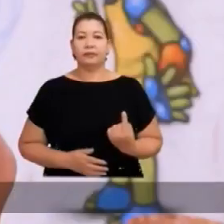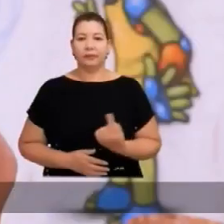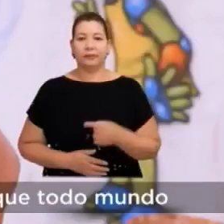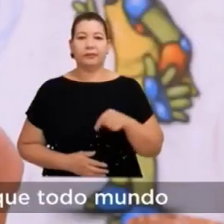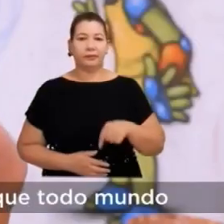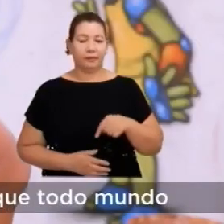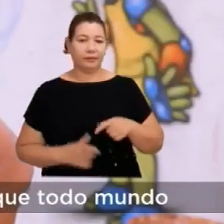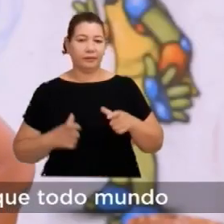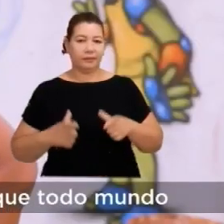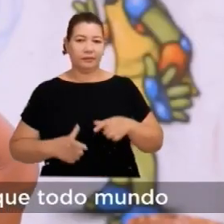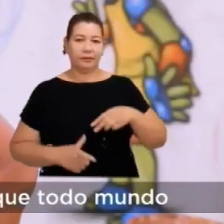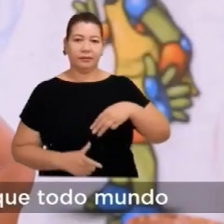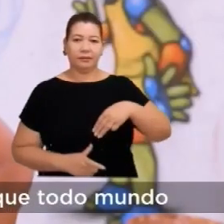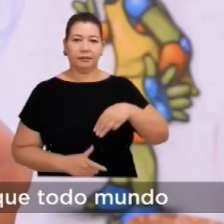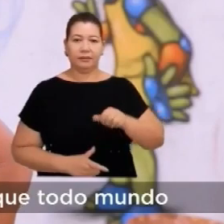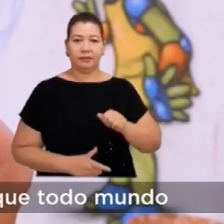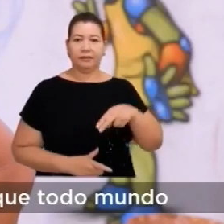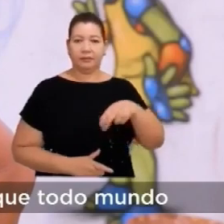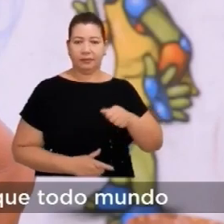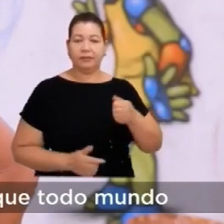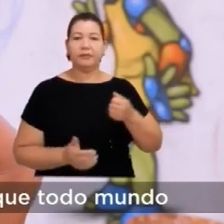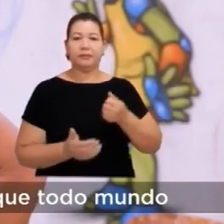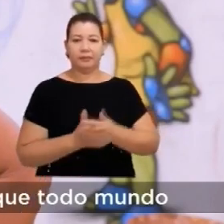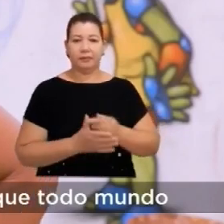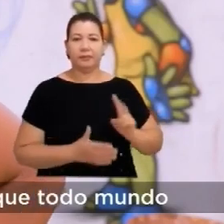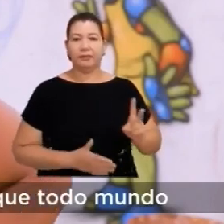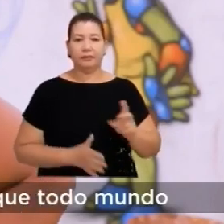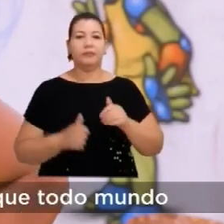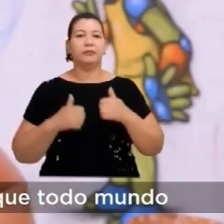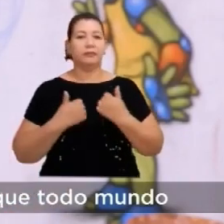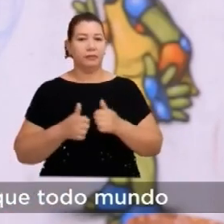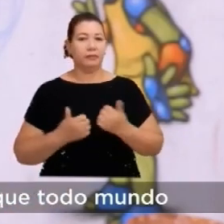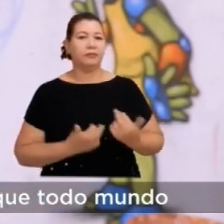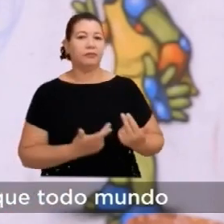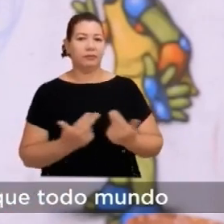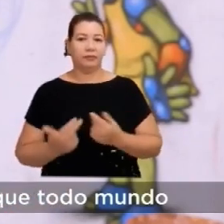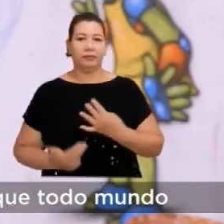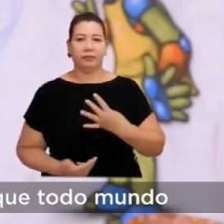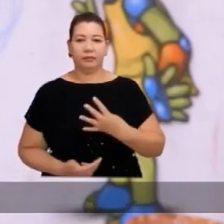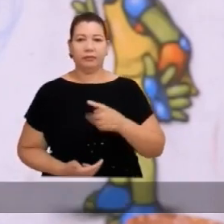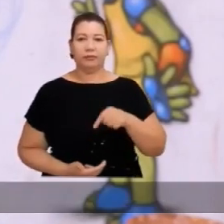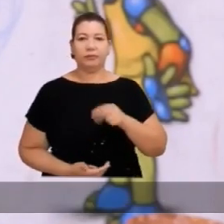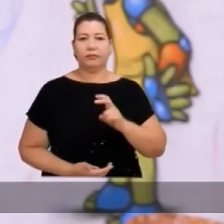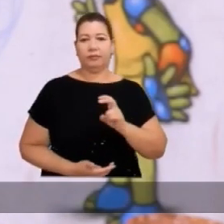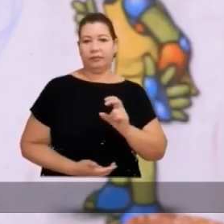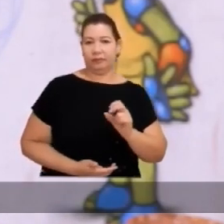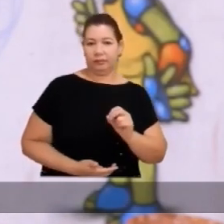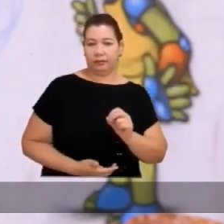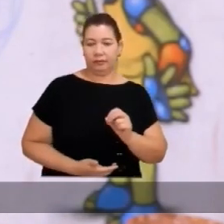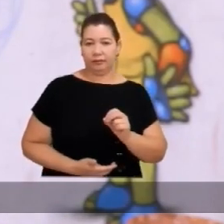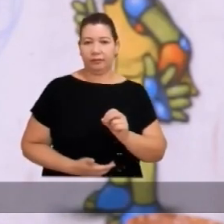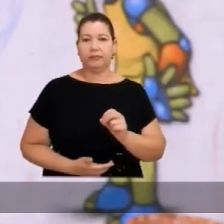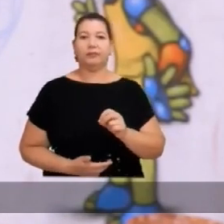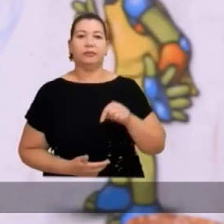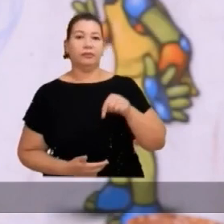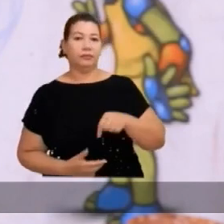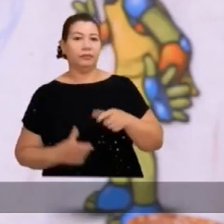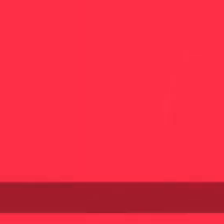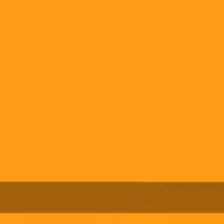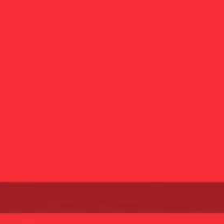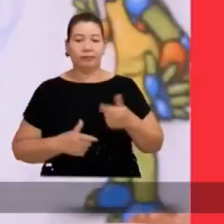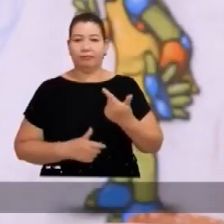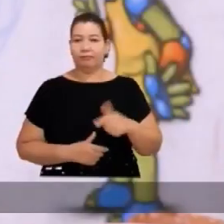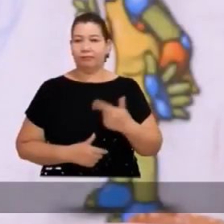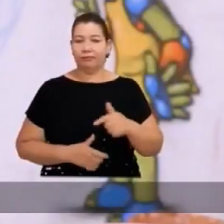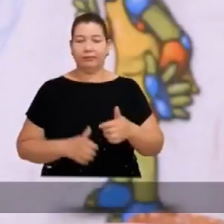Nós do Maná pagamos a passagem de ônibus, mesmo que todo mundo R$,50 pela passagem de ônibus